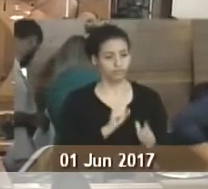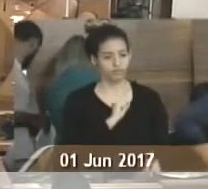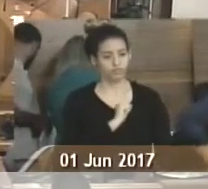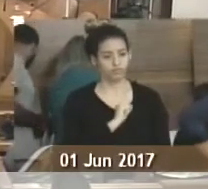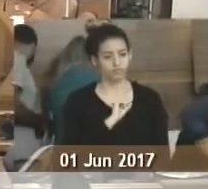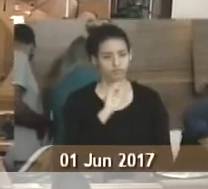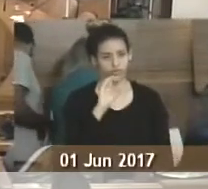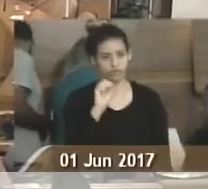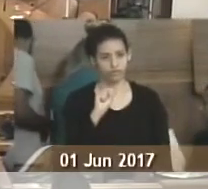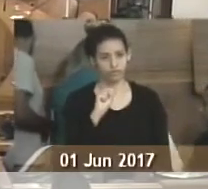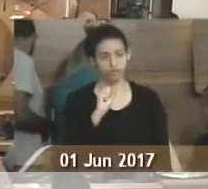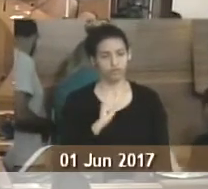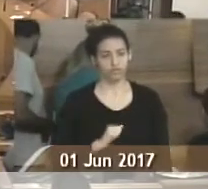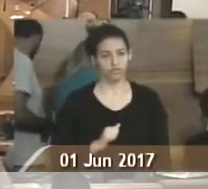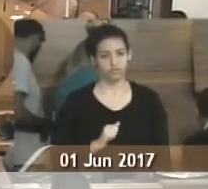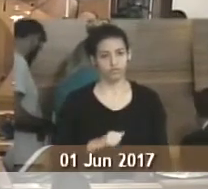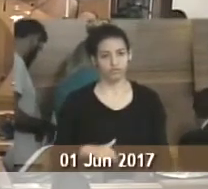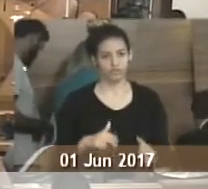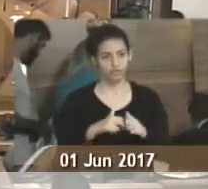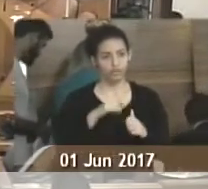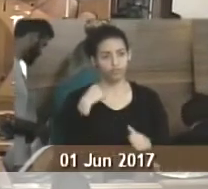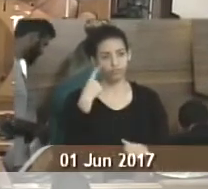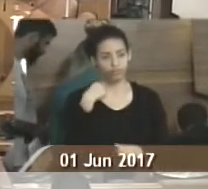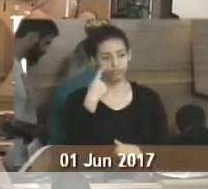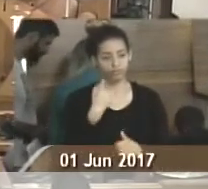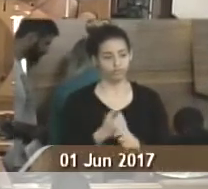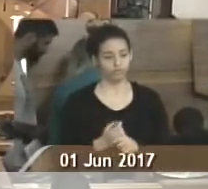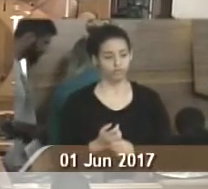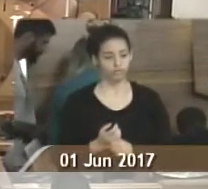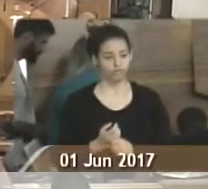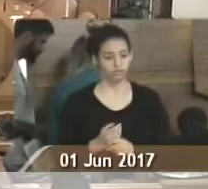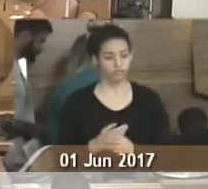número 8, 2017 da Câmara dos Deputados.